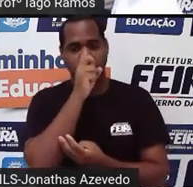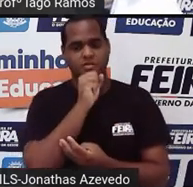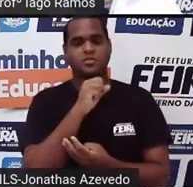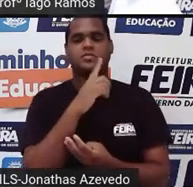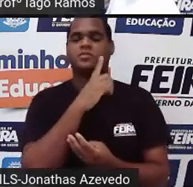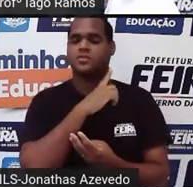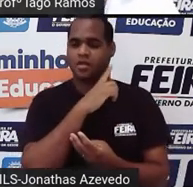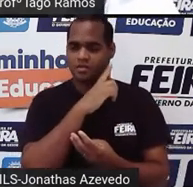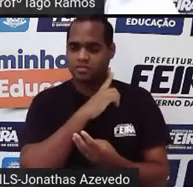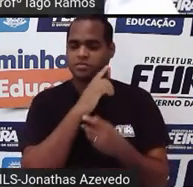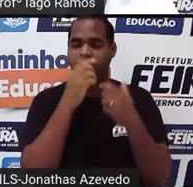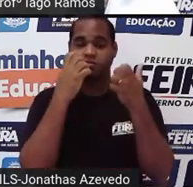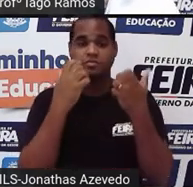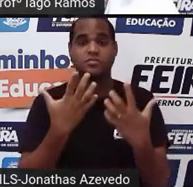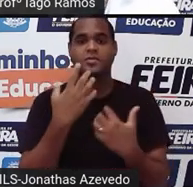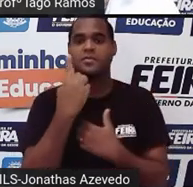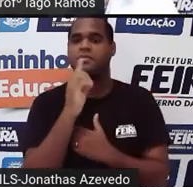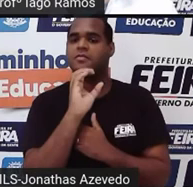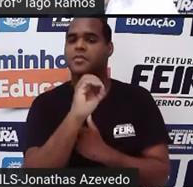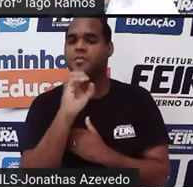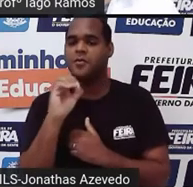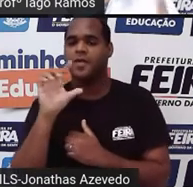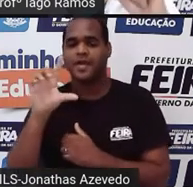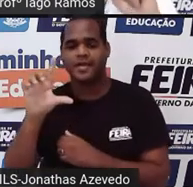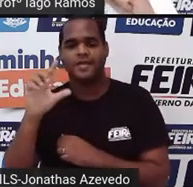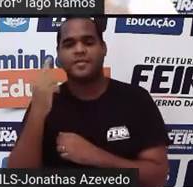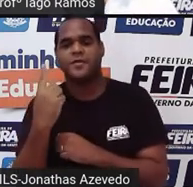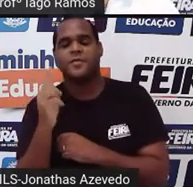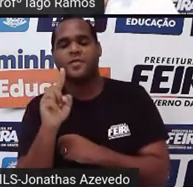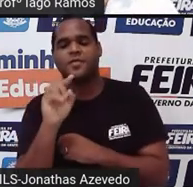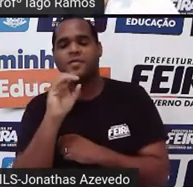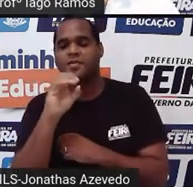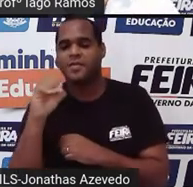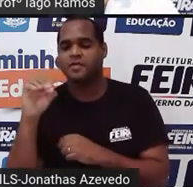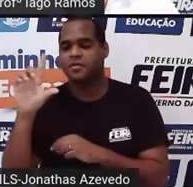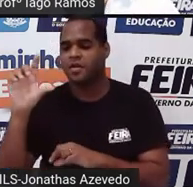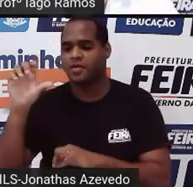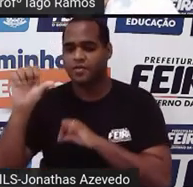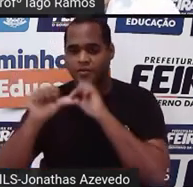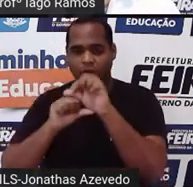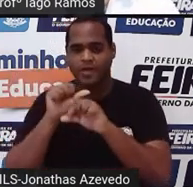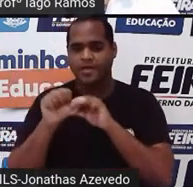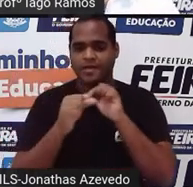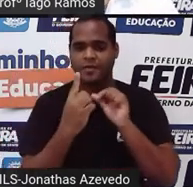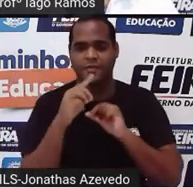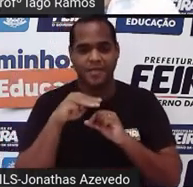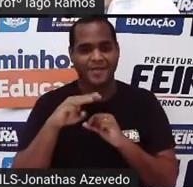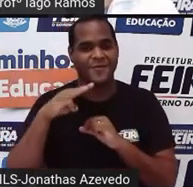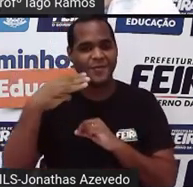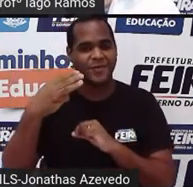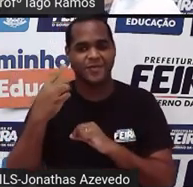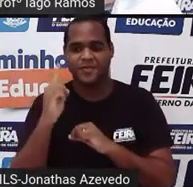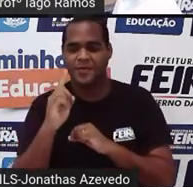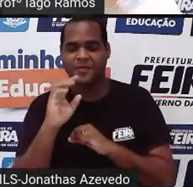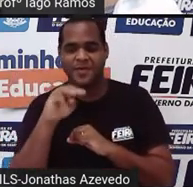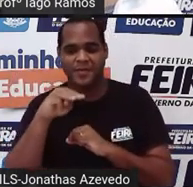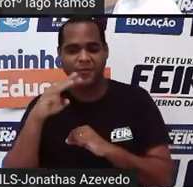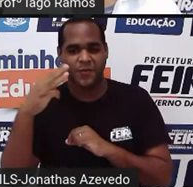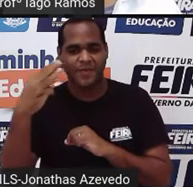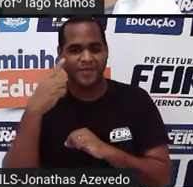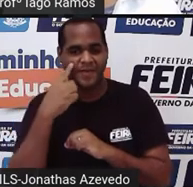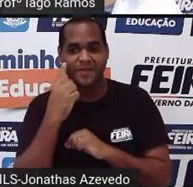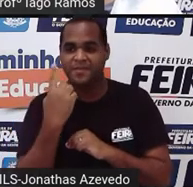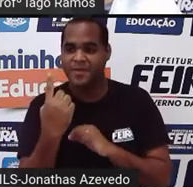a cada mil litro daquele eu posso trocar por um metro cúbico. Então, mil mais mil vai virar um